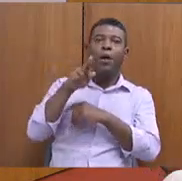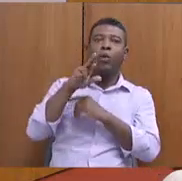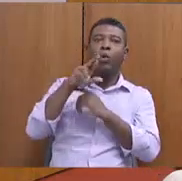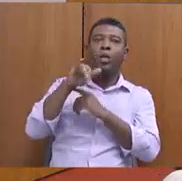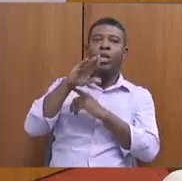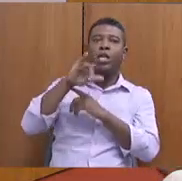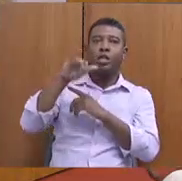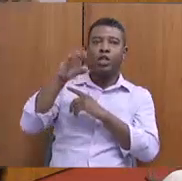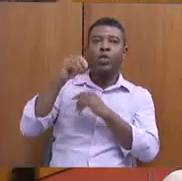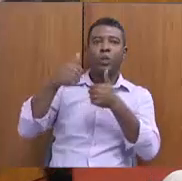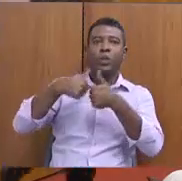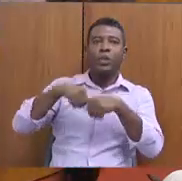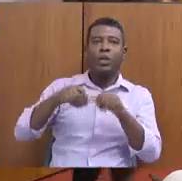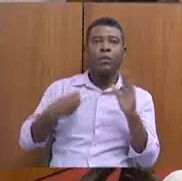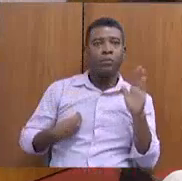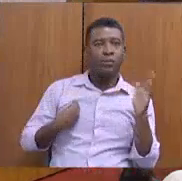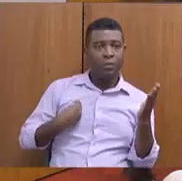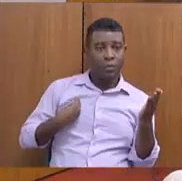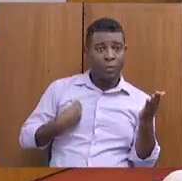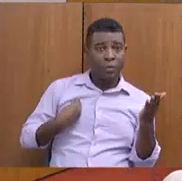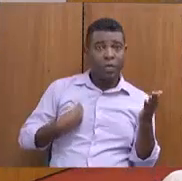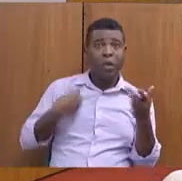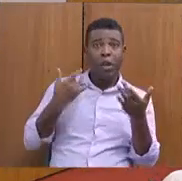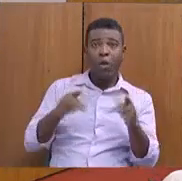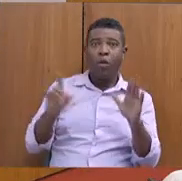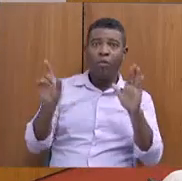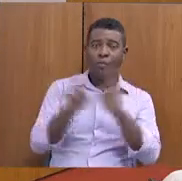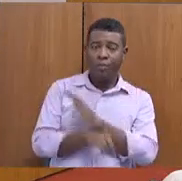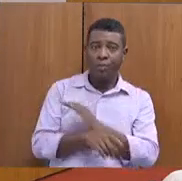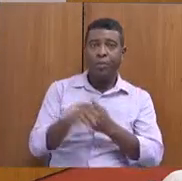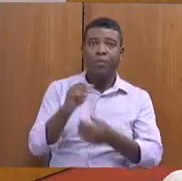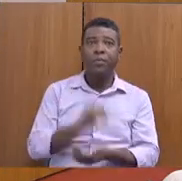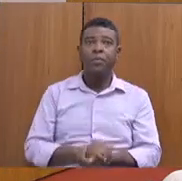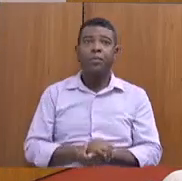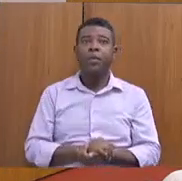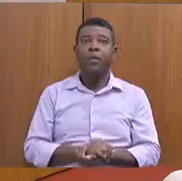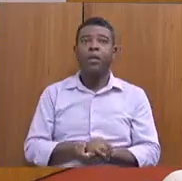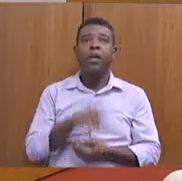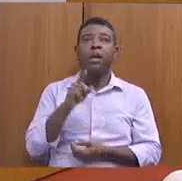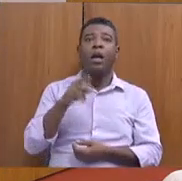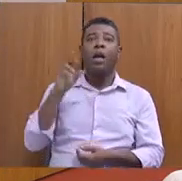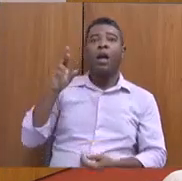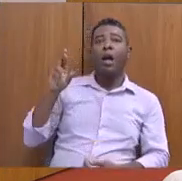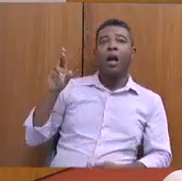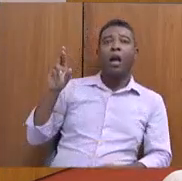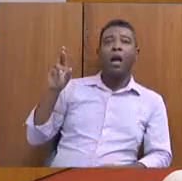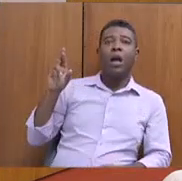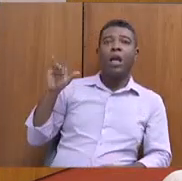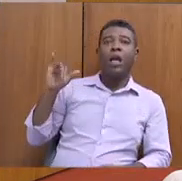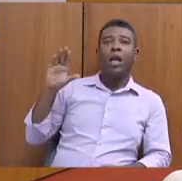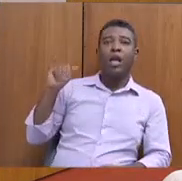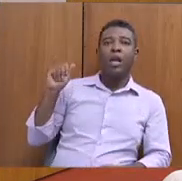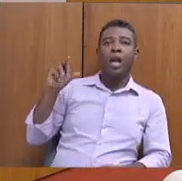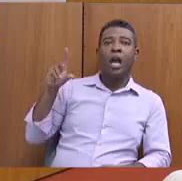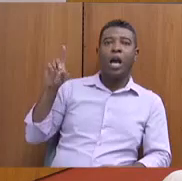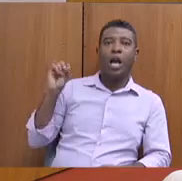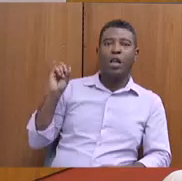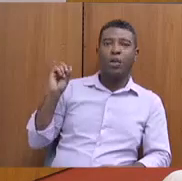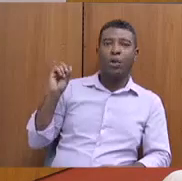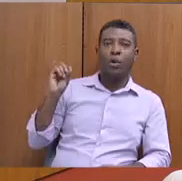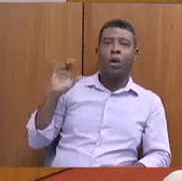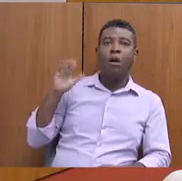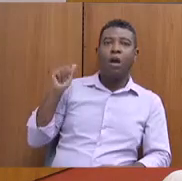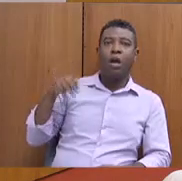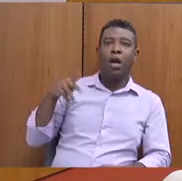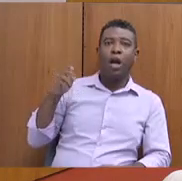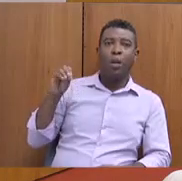Não vou fazer pergunta. Agora, com a palavra, deputado Ricardo Campos, vice-presidente da Comissão de Participação Popular.